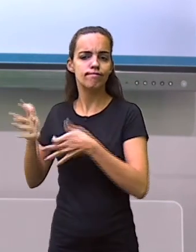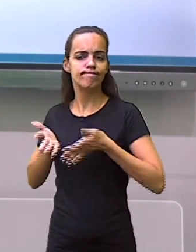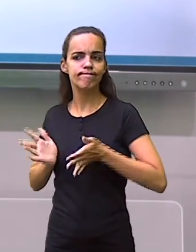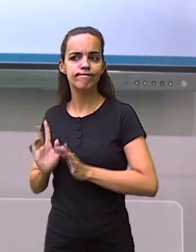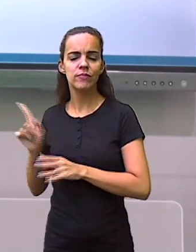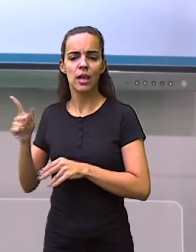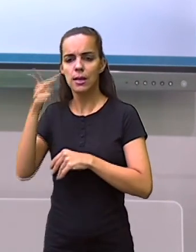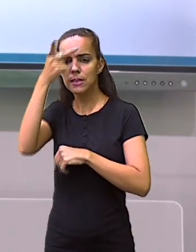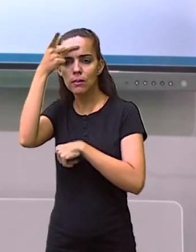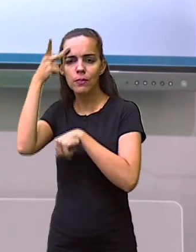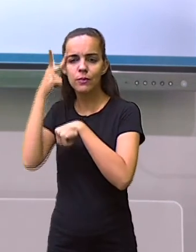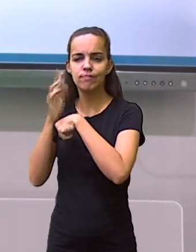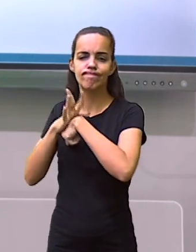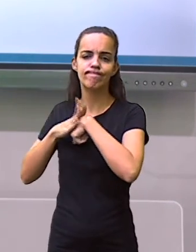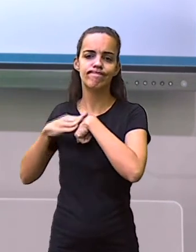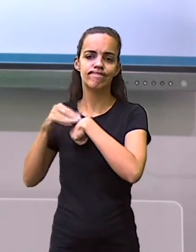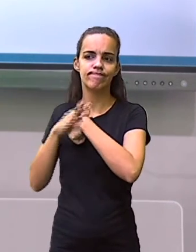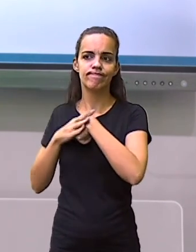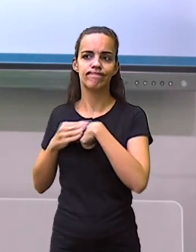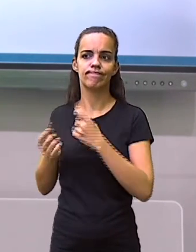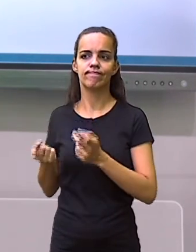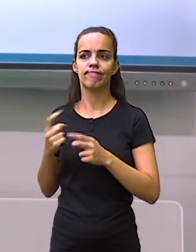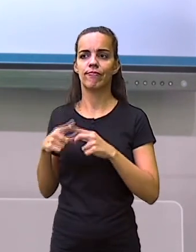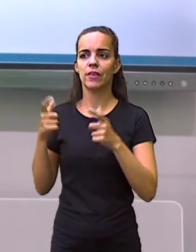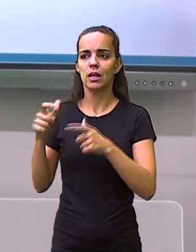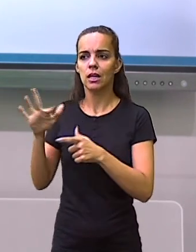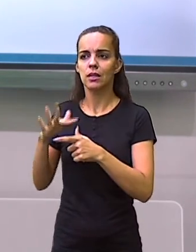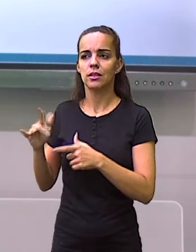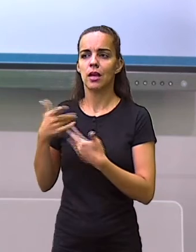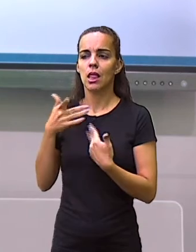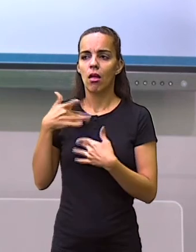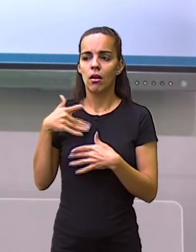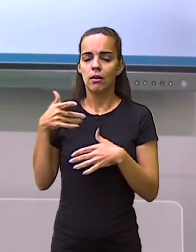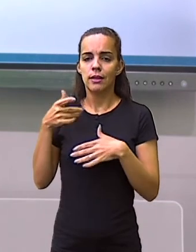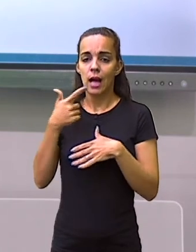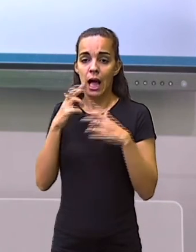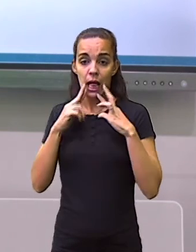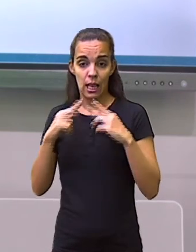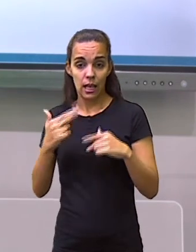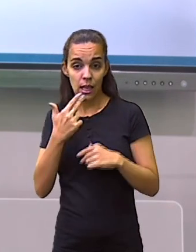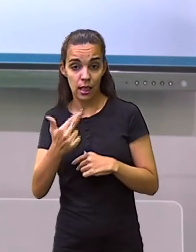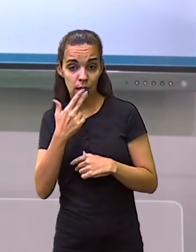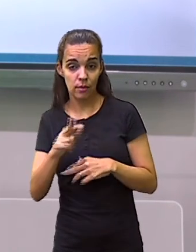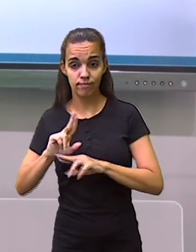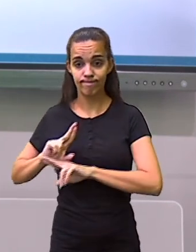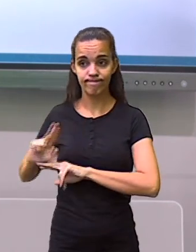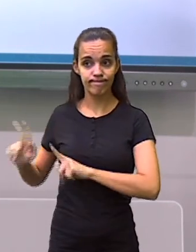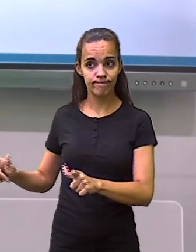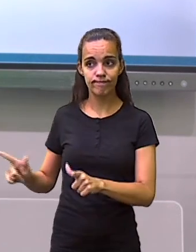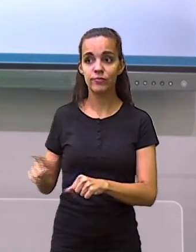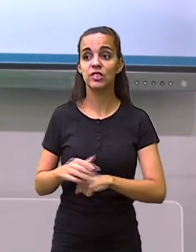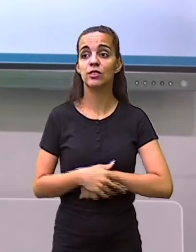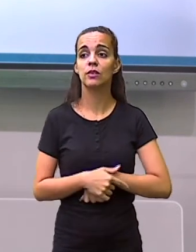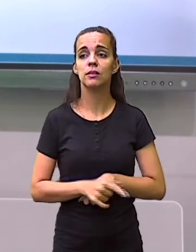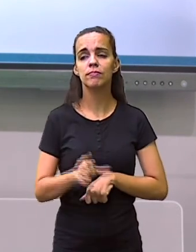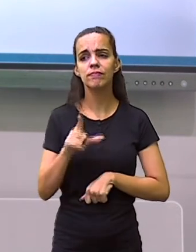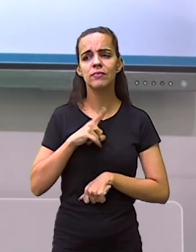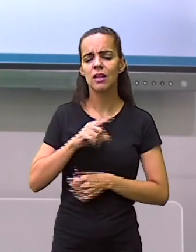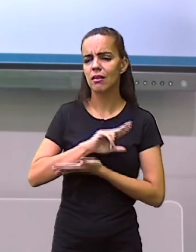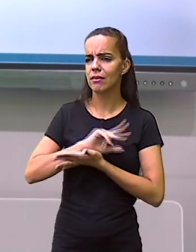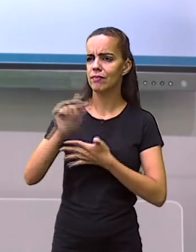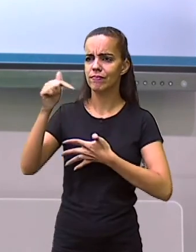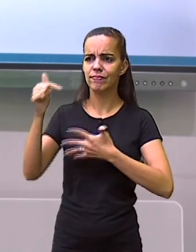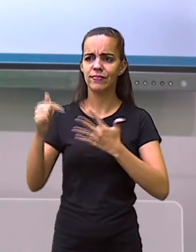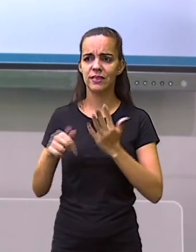queridas, a adaptação ao lugar, à cultura, costumes diferentes e, em muitos